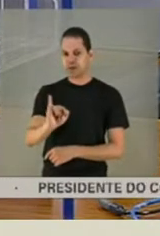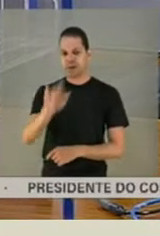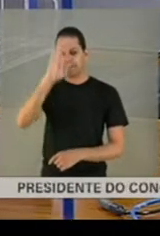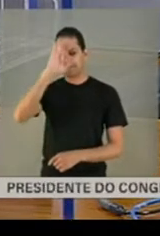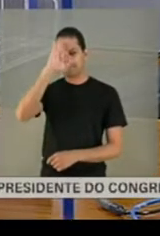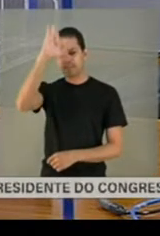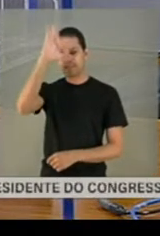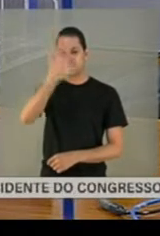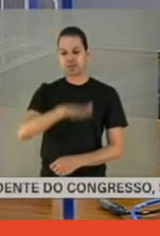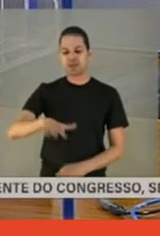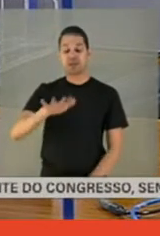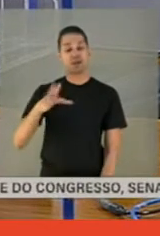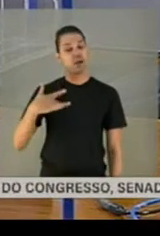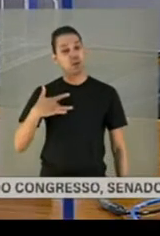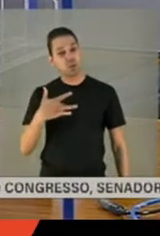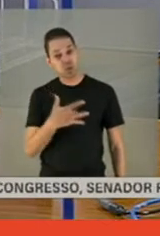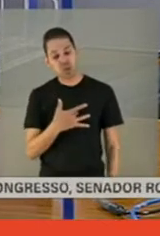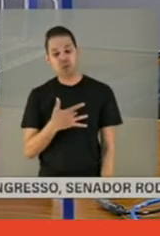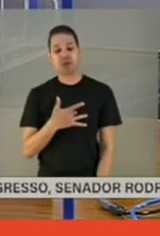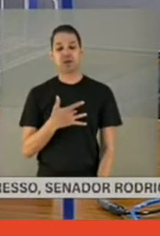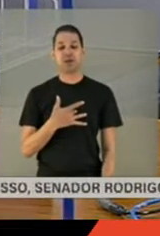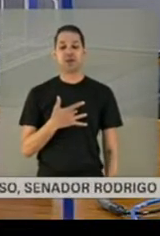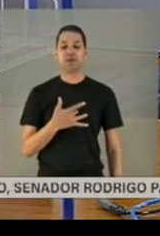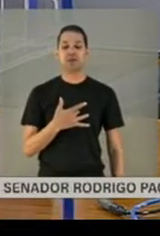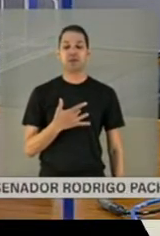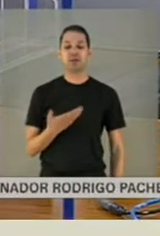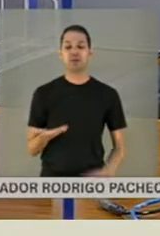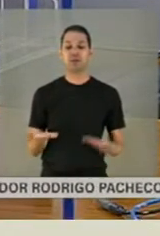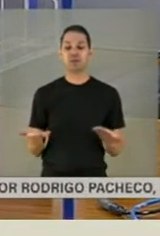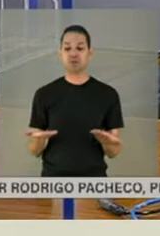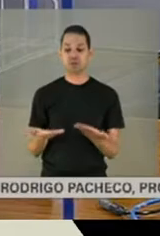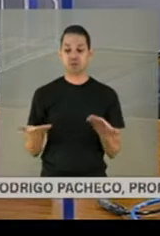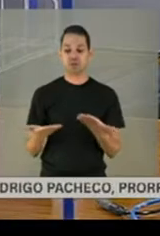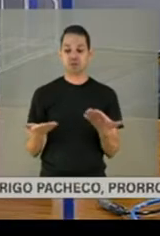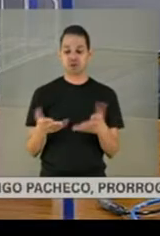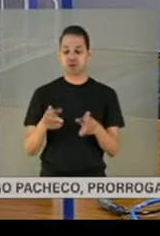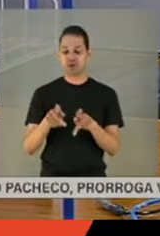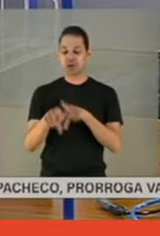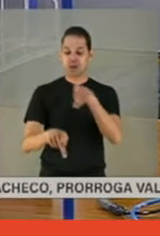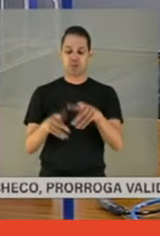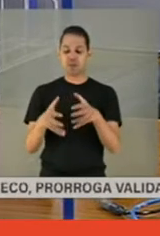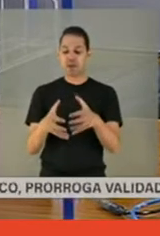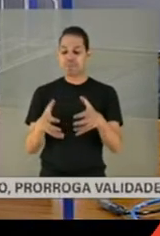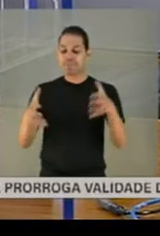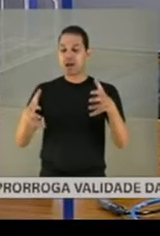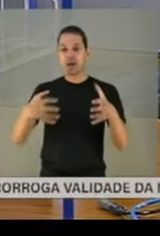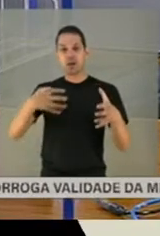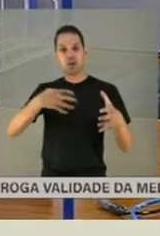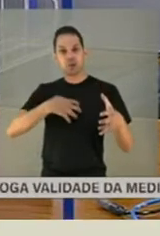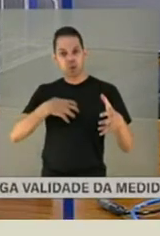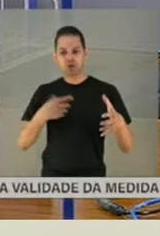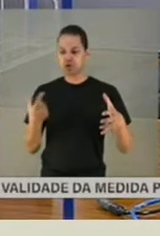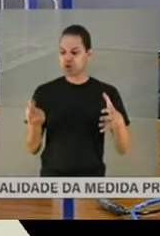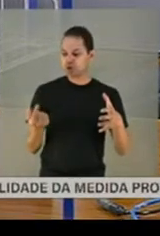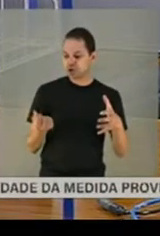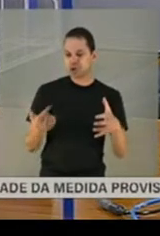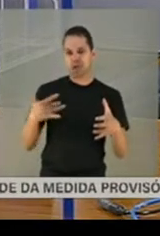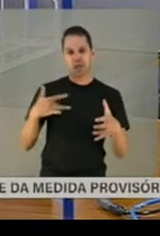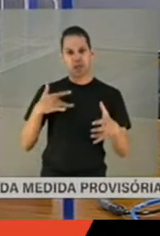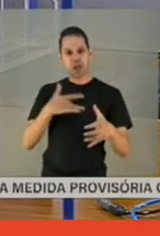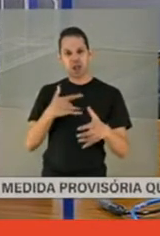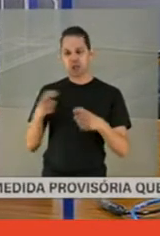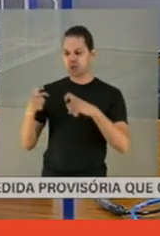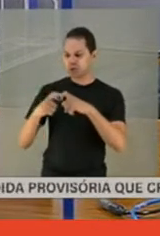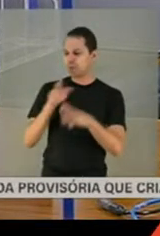na questão da saúde, desde a gente não tem, hoje, a maioria da população não tem condições de ter um atendimento médico.